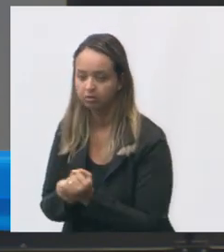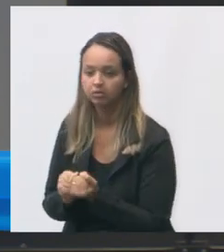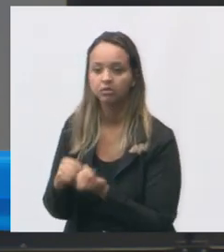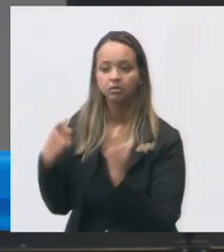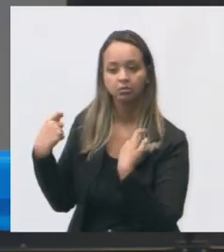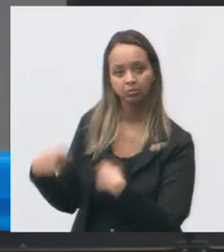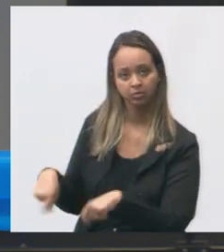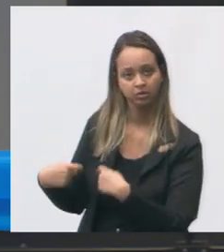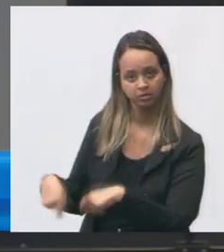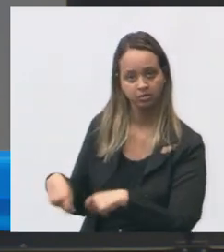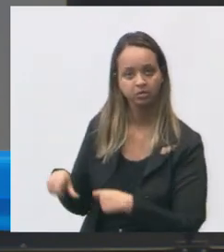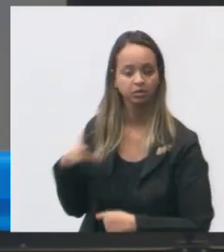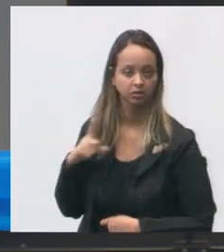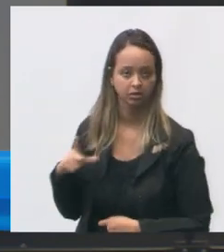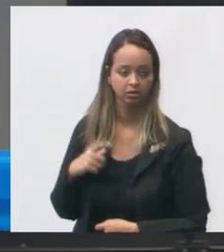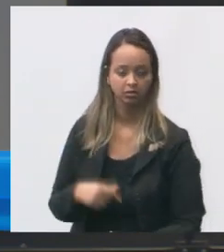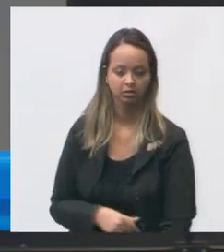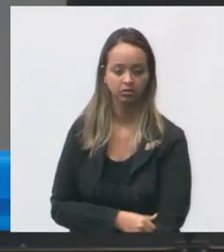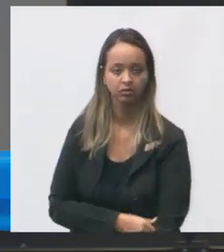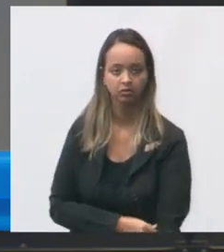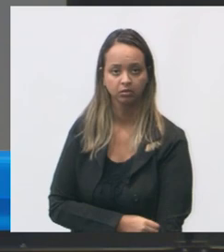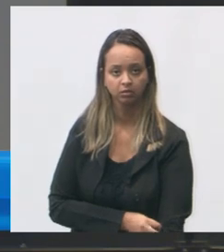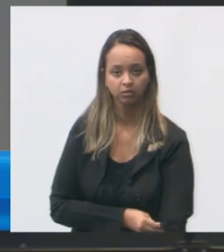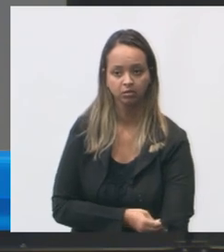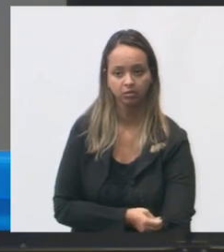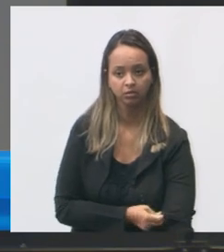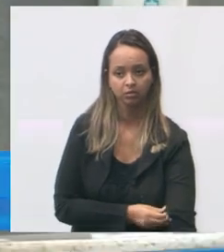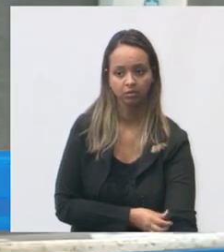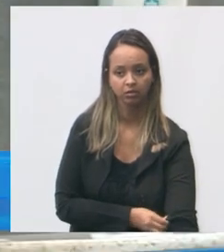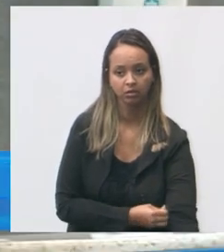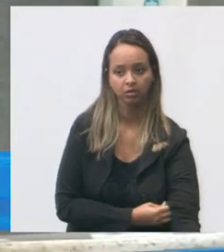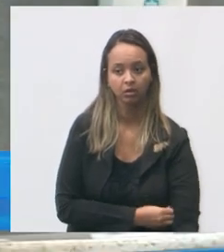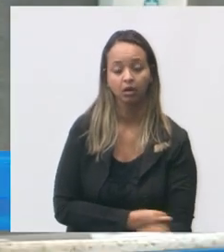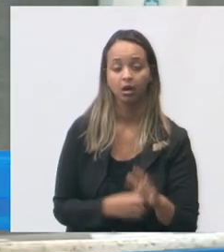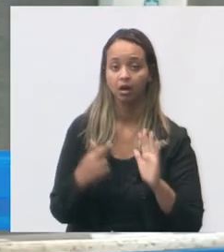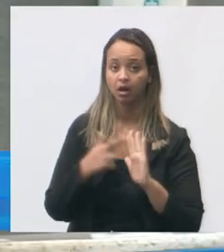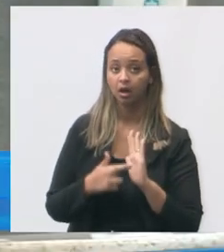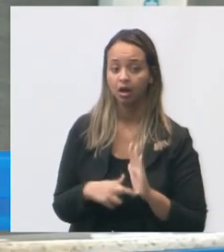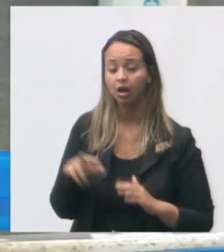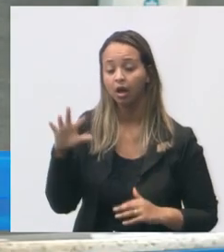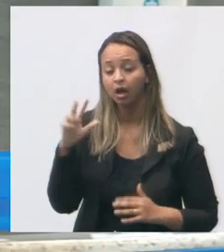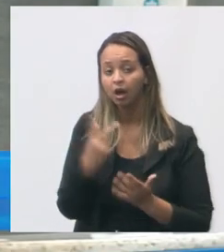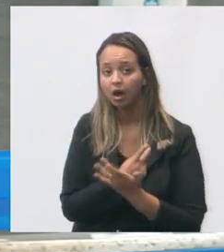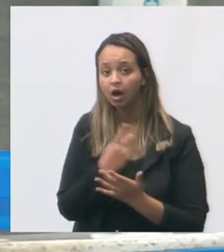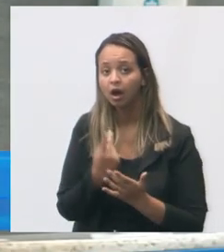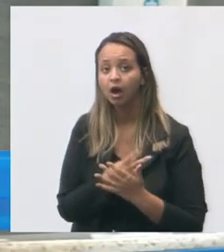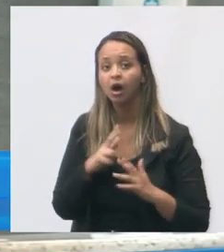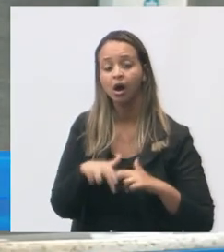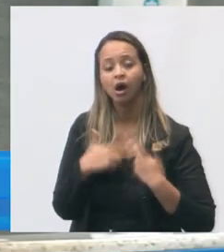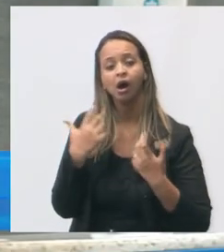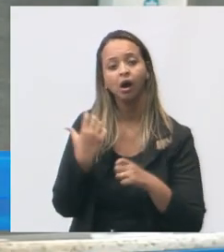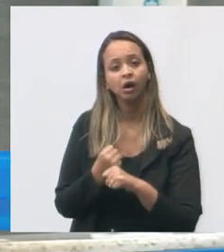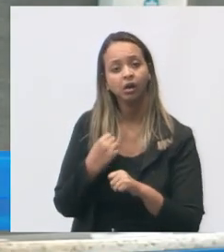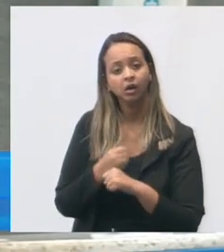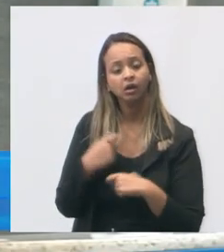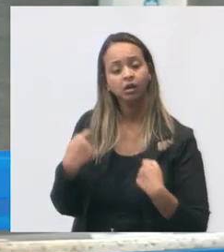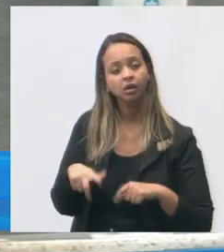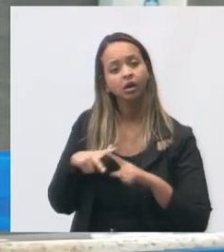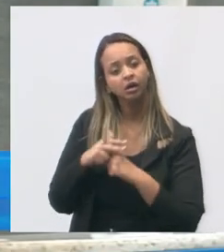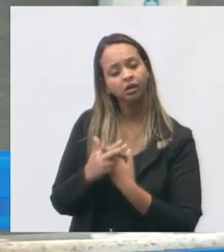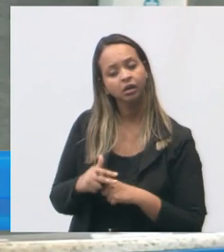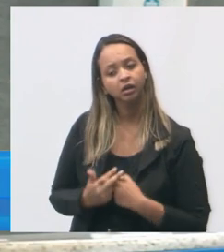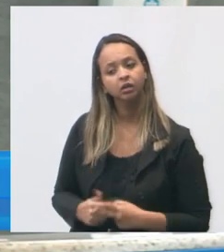as normas técnicas não estão de acordo a gente solicitou inclusive no orçamento emenda para colocar recursos para que seja